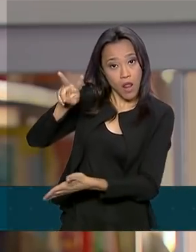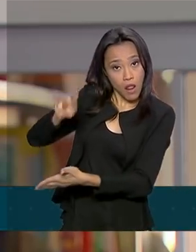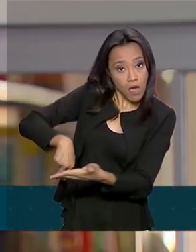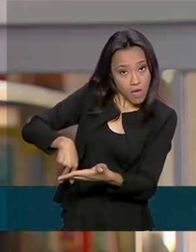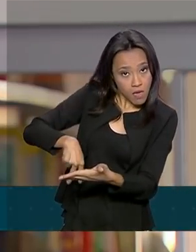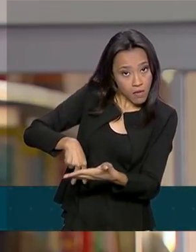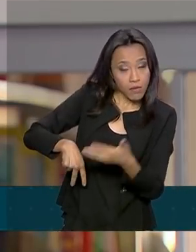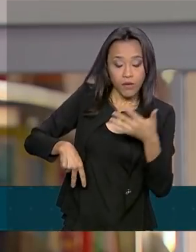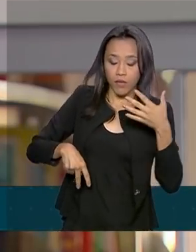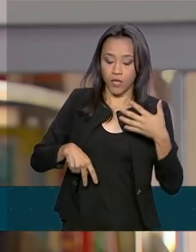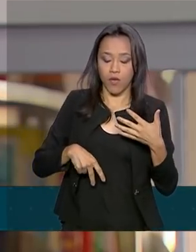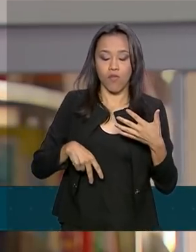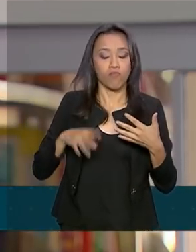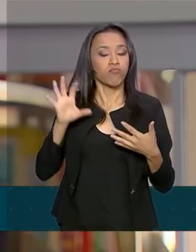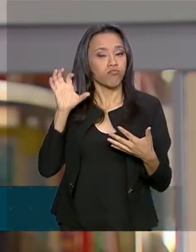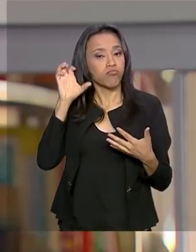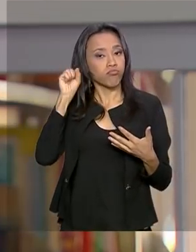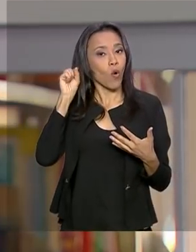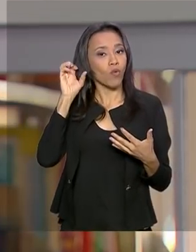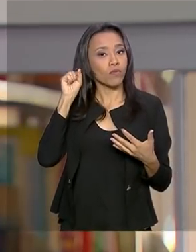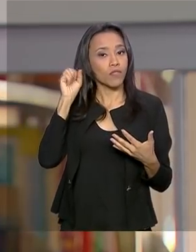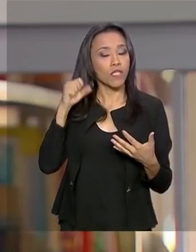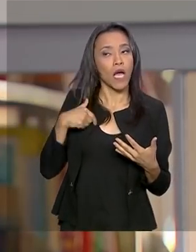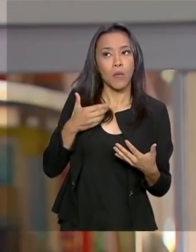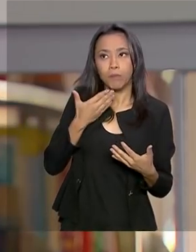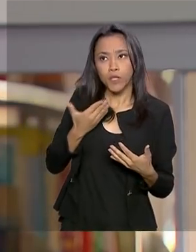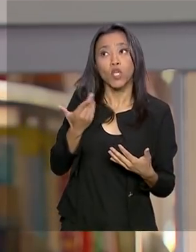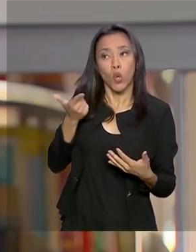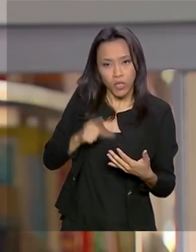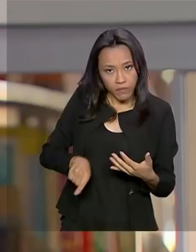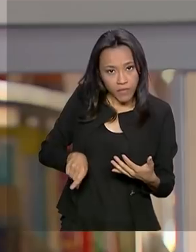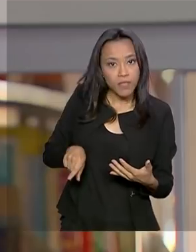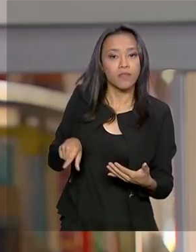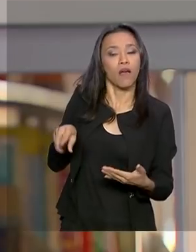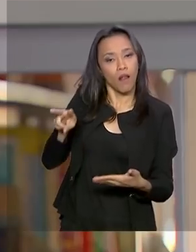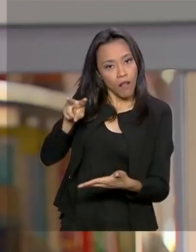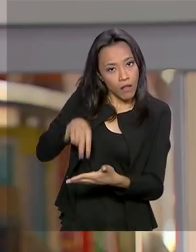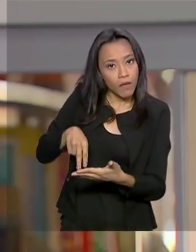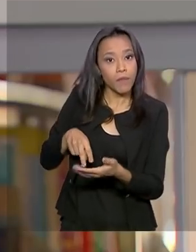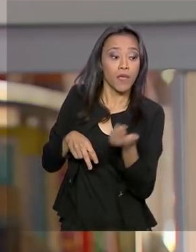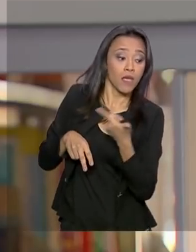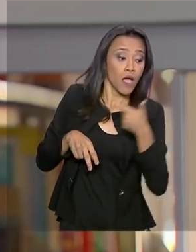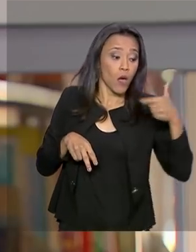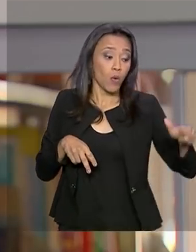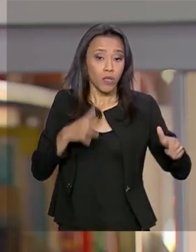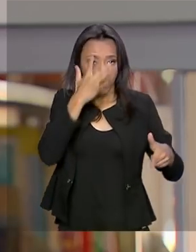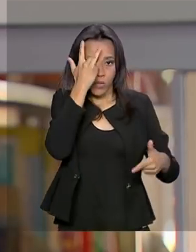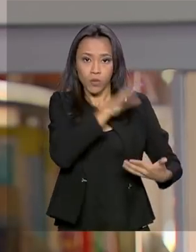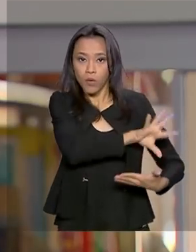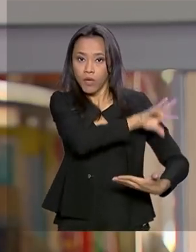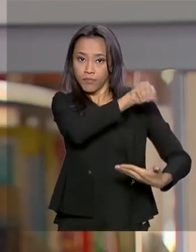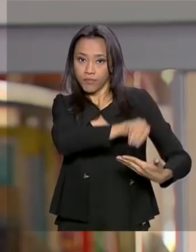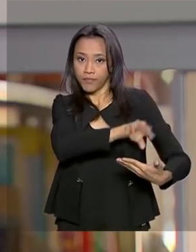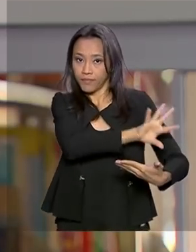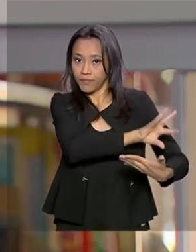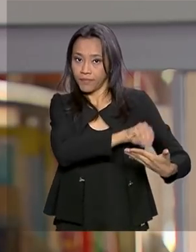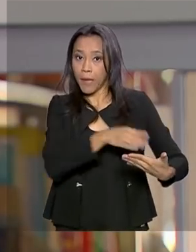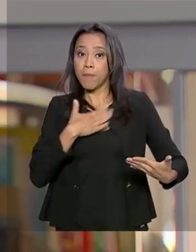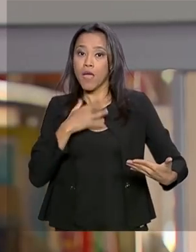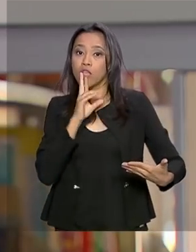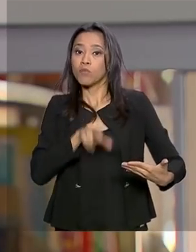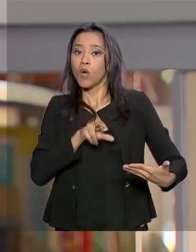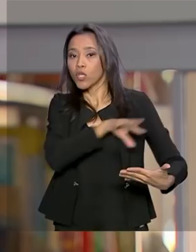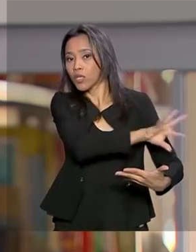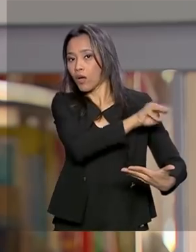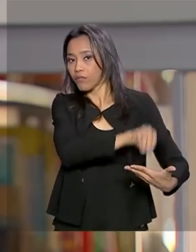eu preciso que ela repita o enunciado da questão, as alternativas, ela vai repetir. E outra pessoa vai transcrevendo as minhas respostas